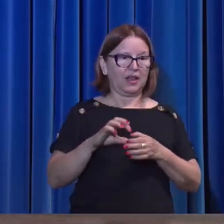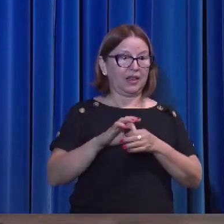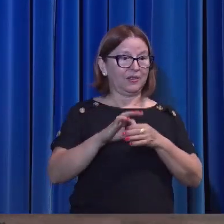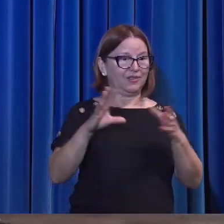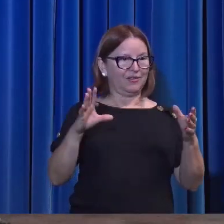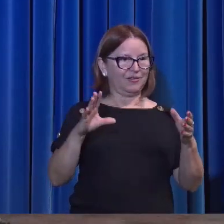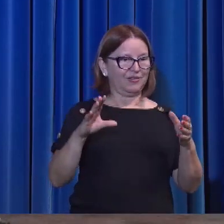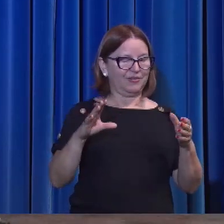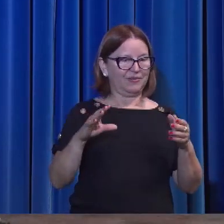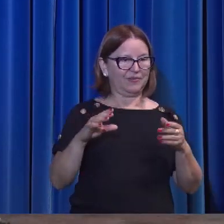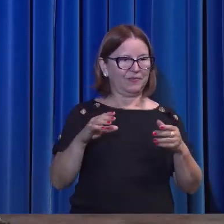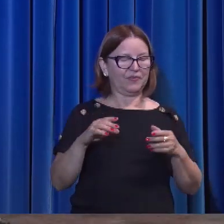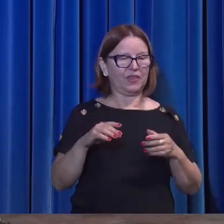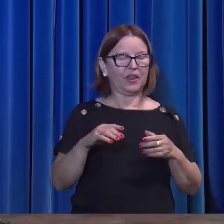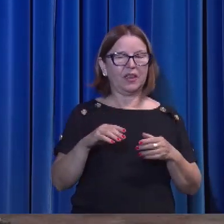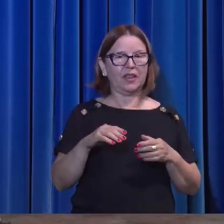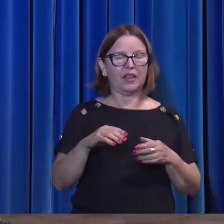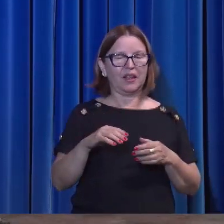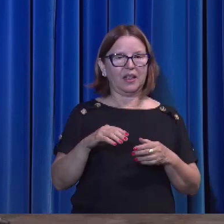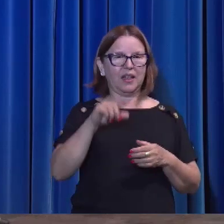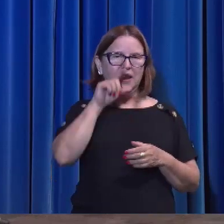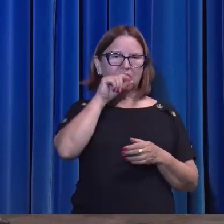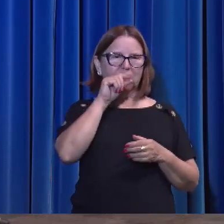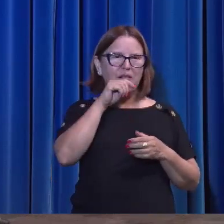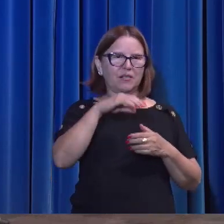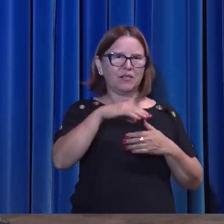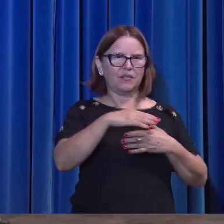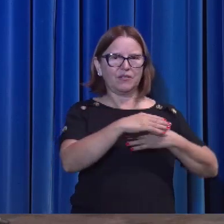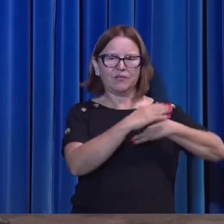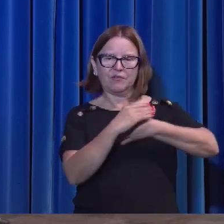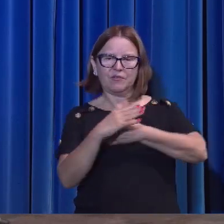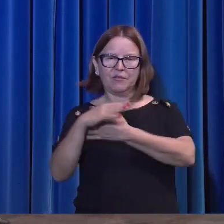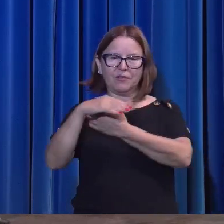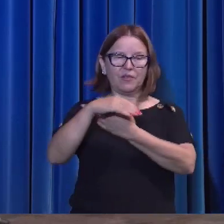ele passou a ser carnívoro. E lá tinha um bocado de carne para ele comer.